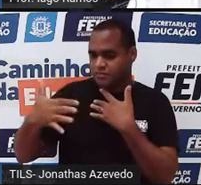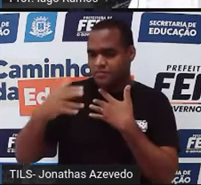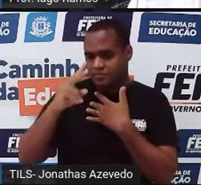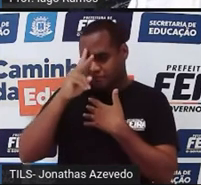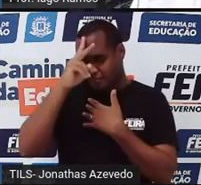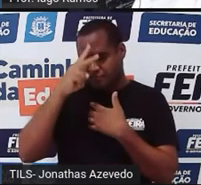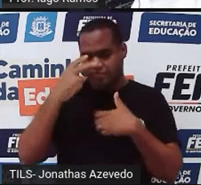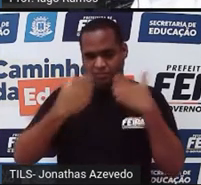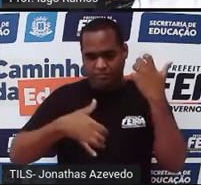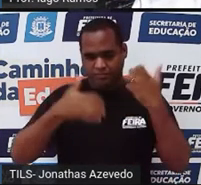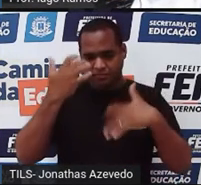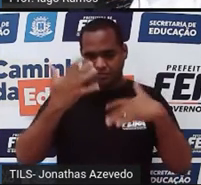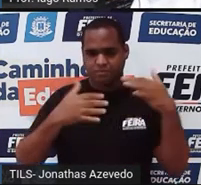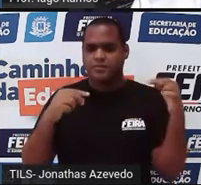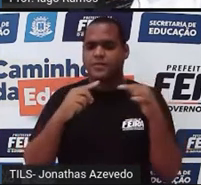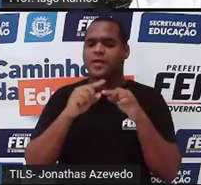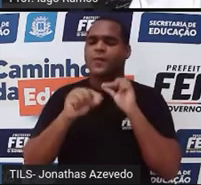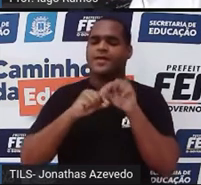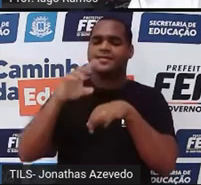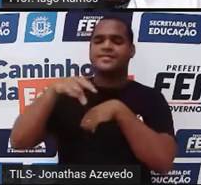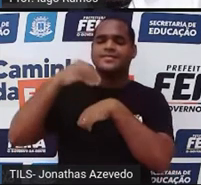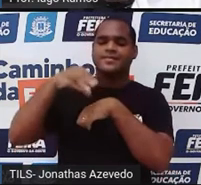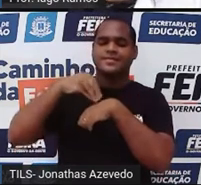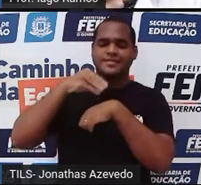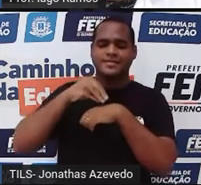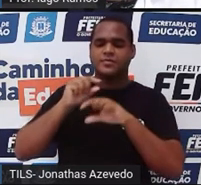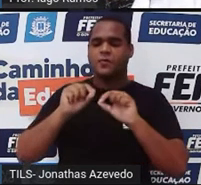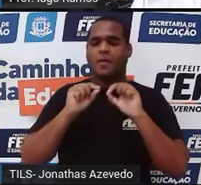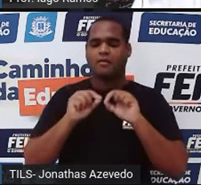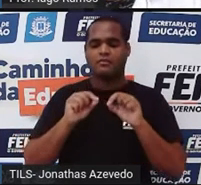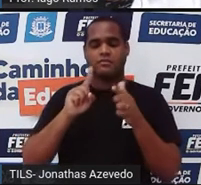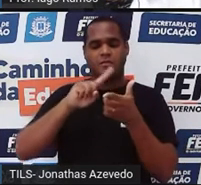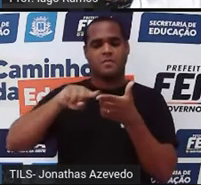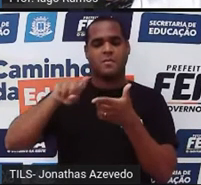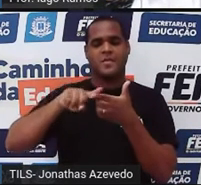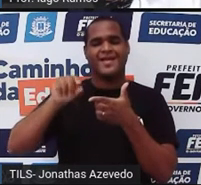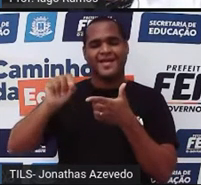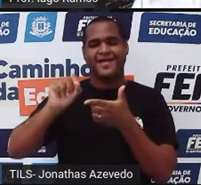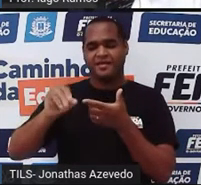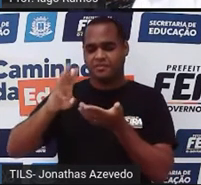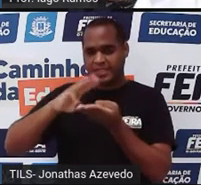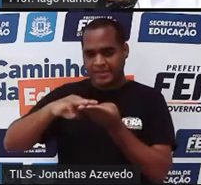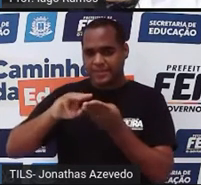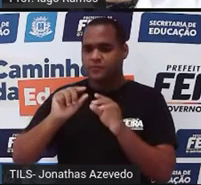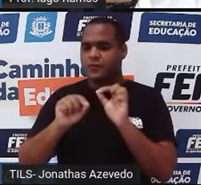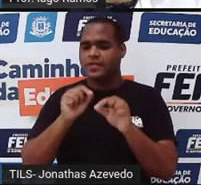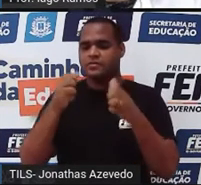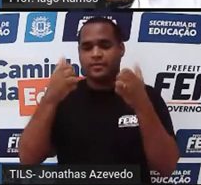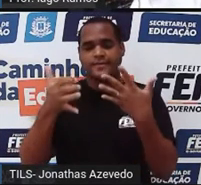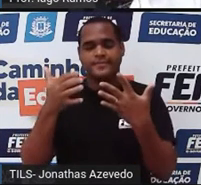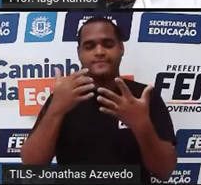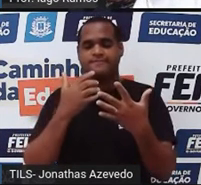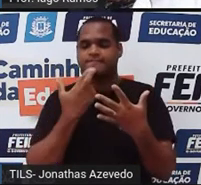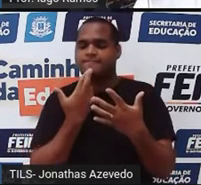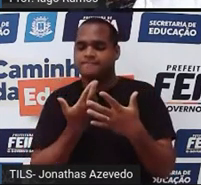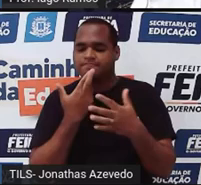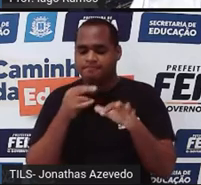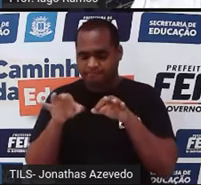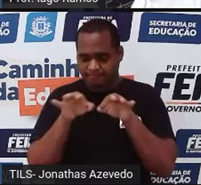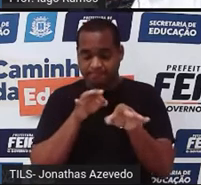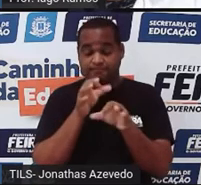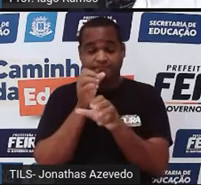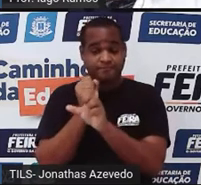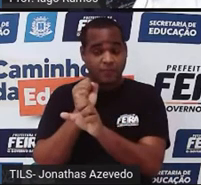história, o é que eu quero te trazer agora na aula? É que existem problemas na matemática que a gente só resolve usando a